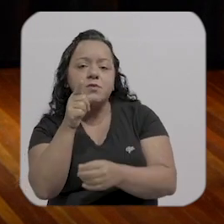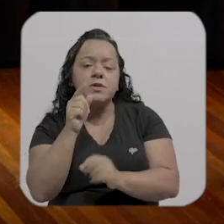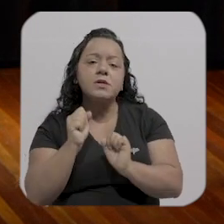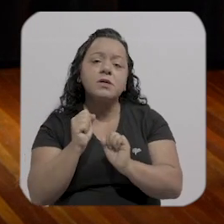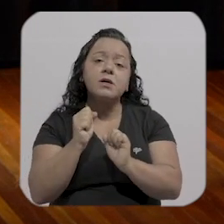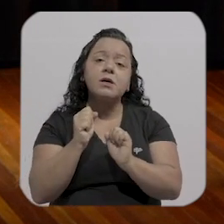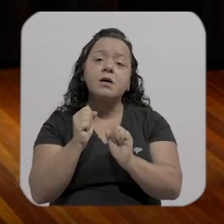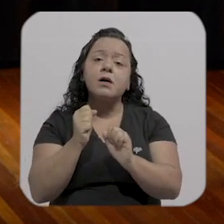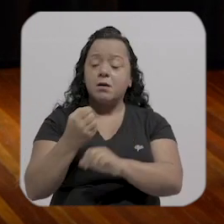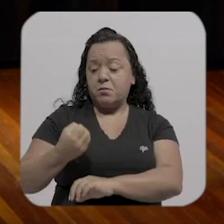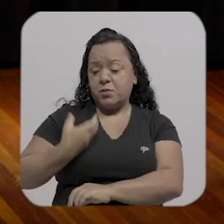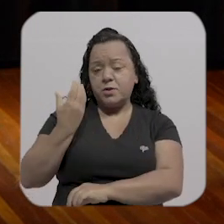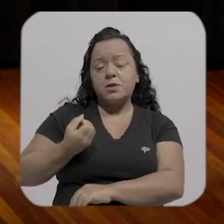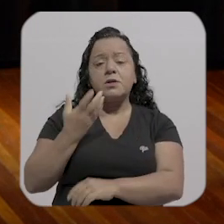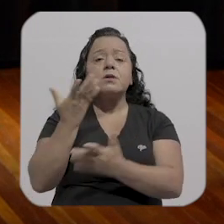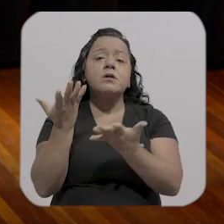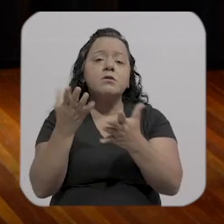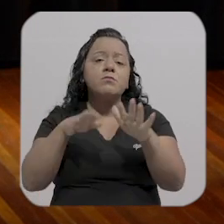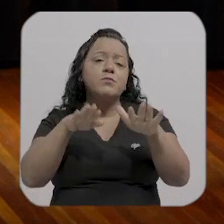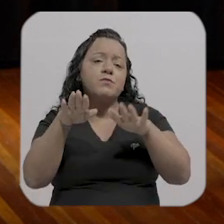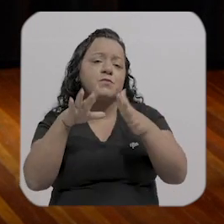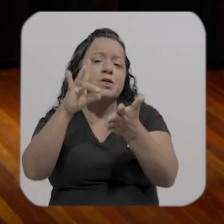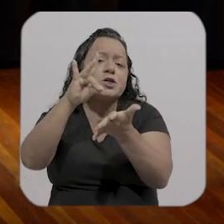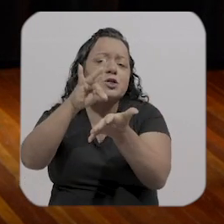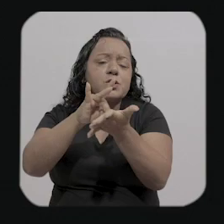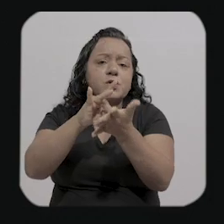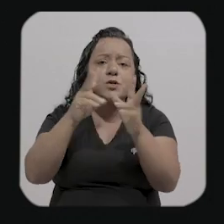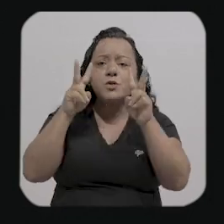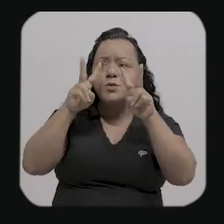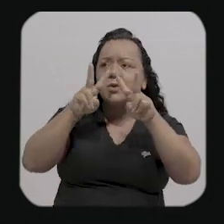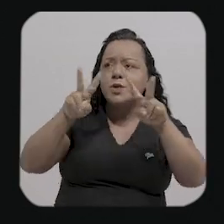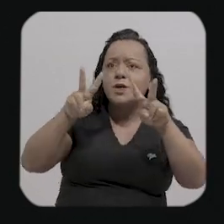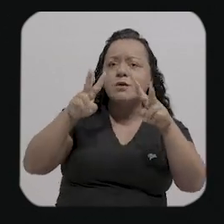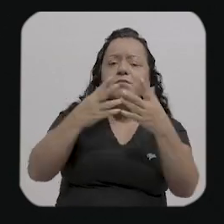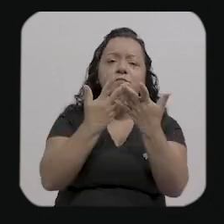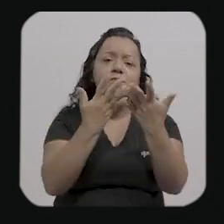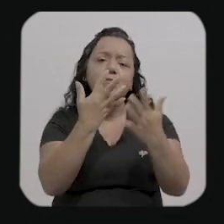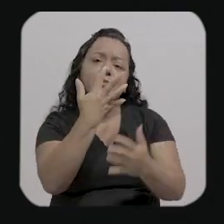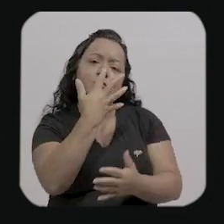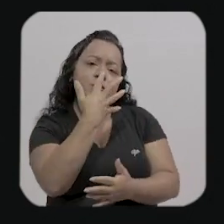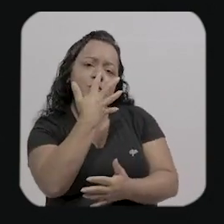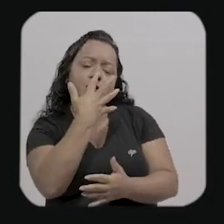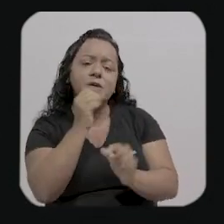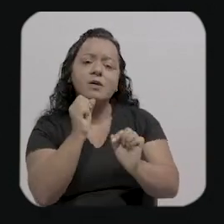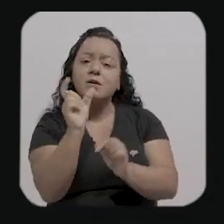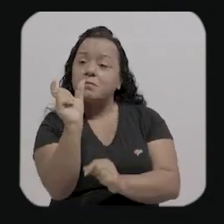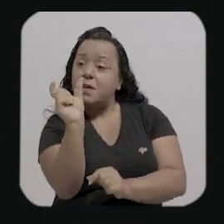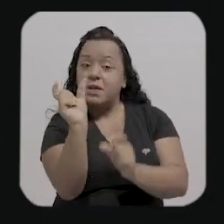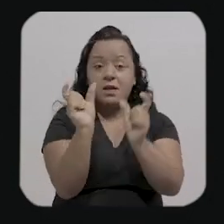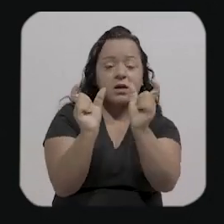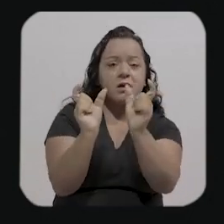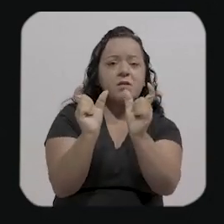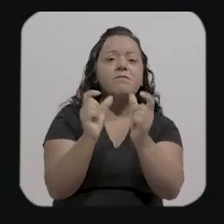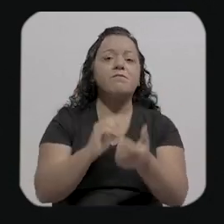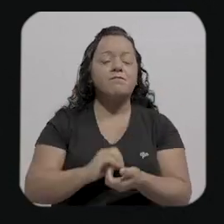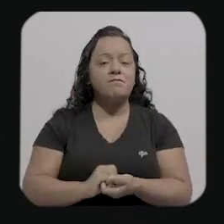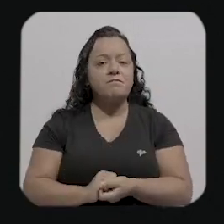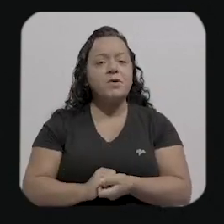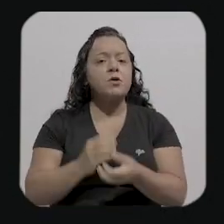é um movimento genuíno do olhar, do exercício, da observação, mas ela se transforma em palavra, em certo ponto.